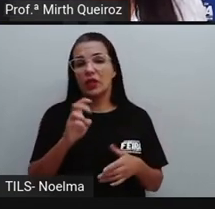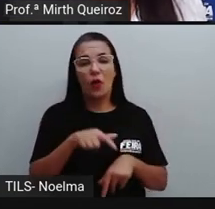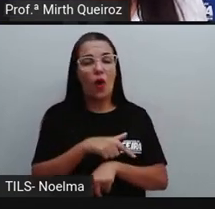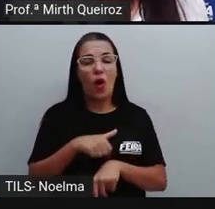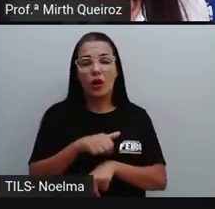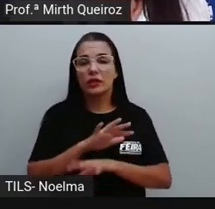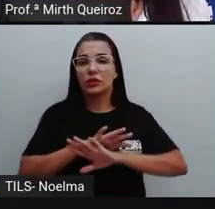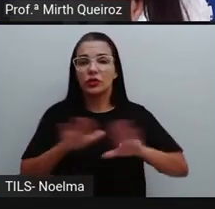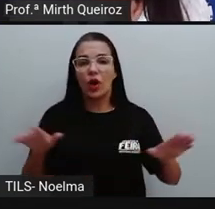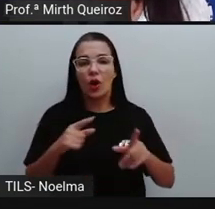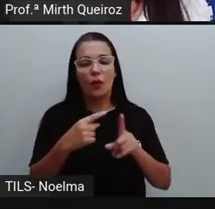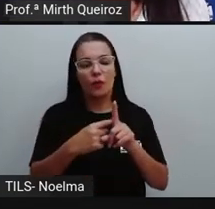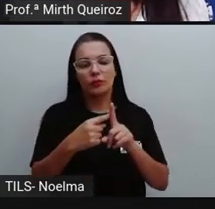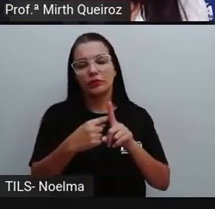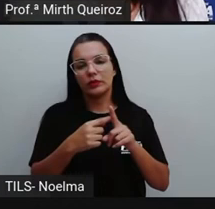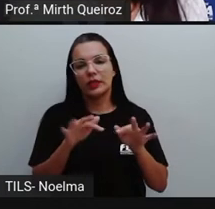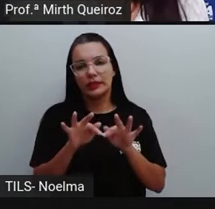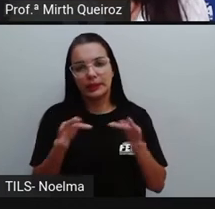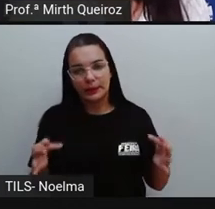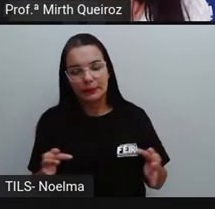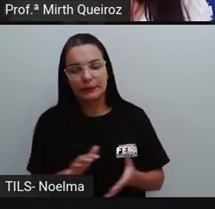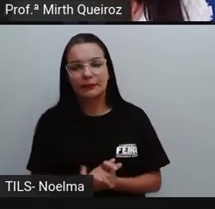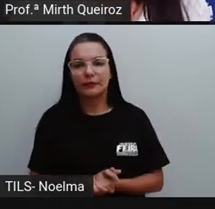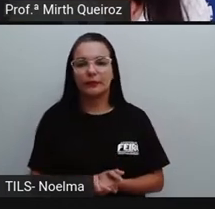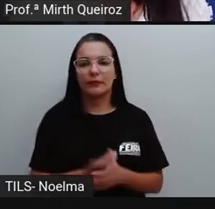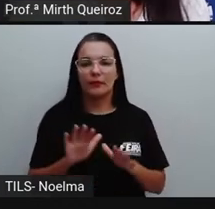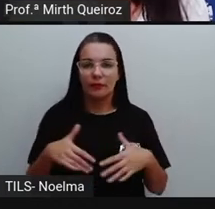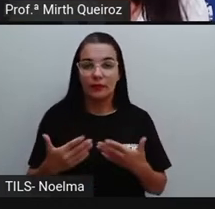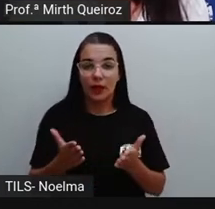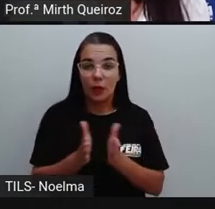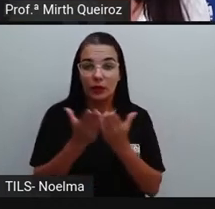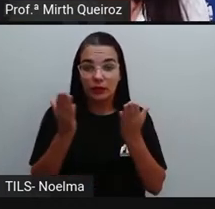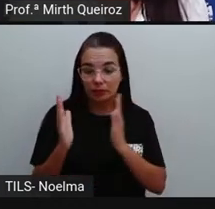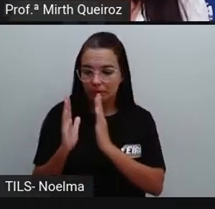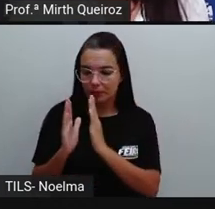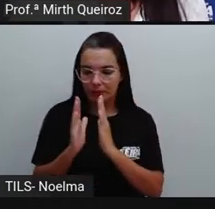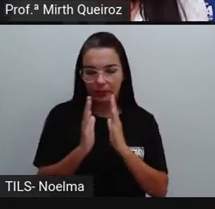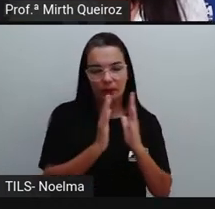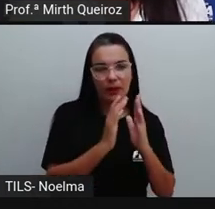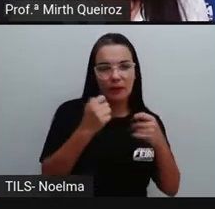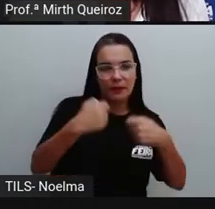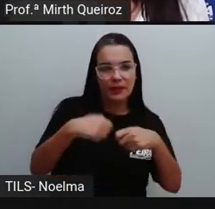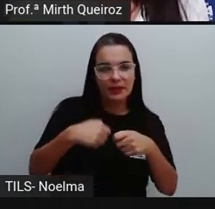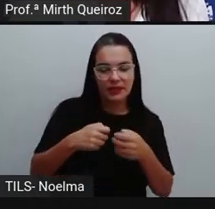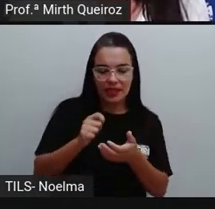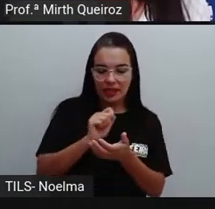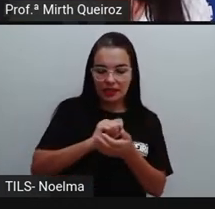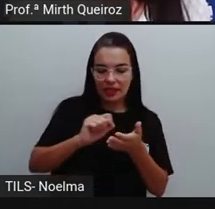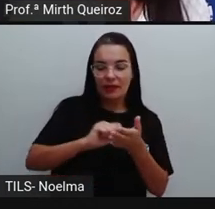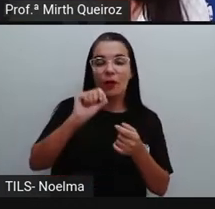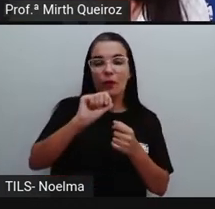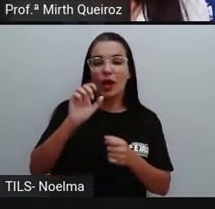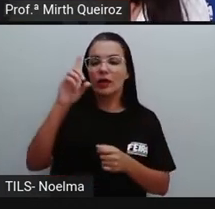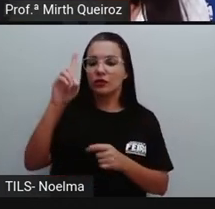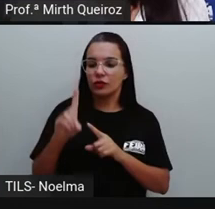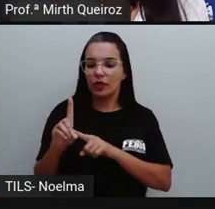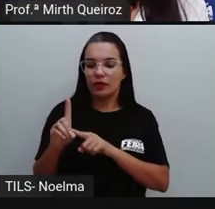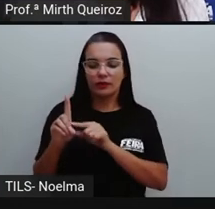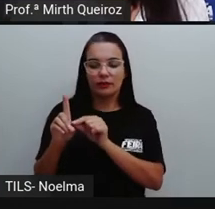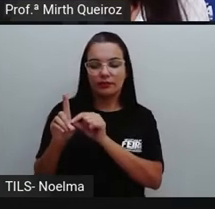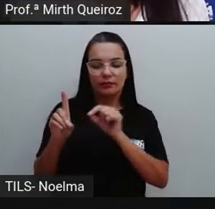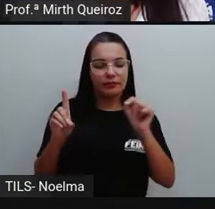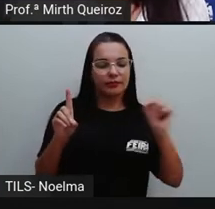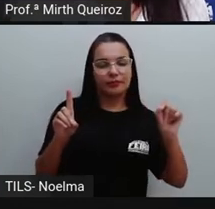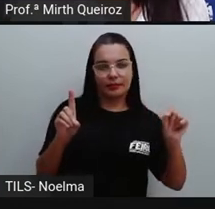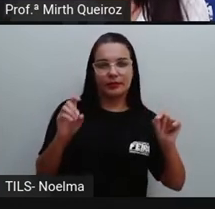unidade simples. Então, quando vocês forem colocar na tabelinha, sempre vão escrever o número da direita para a